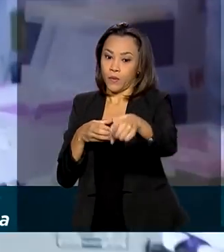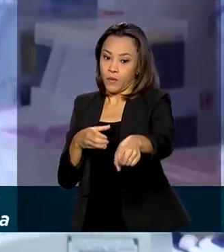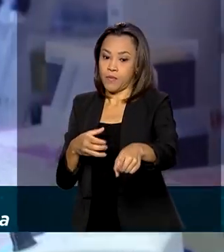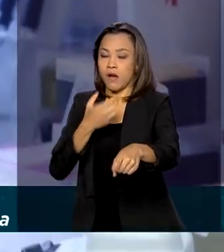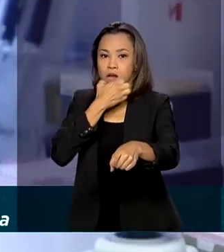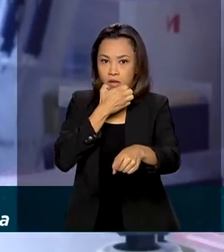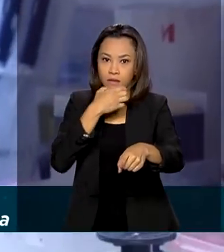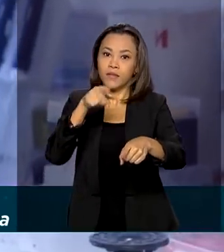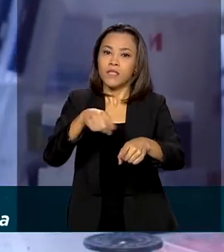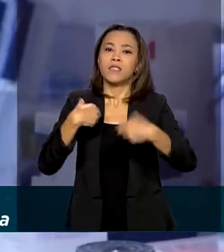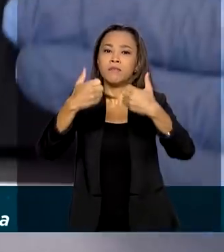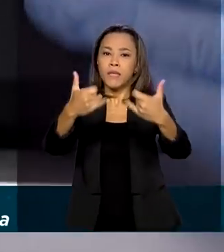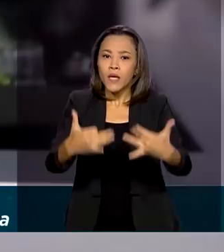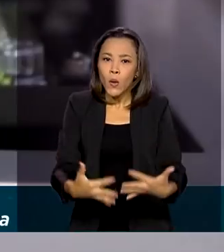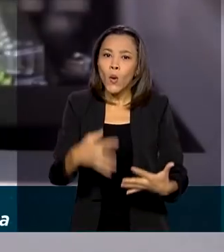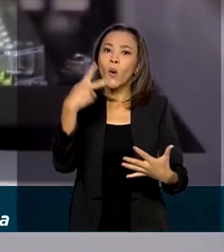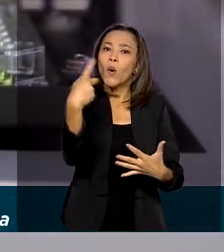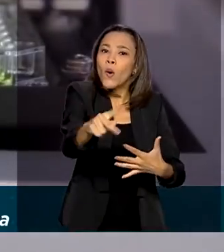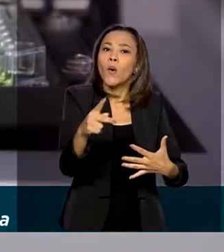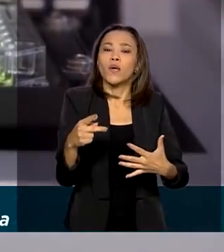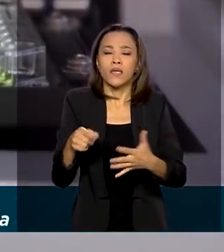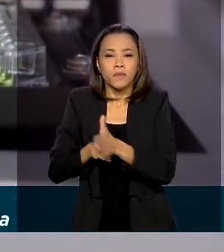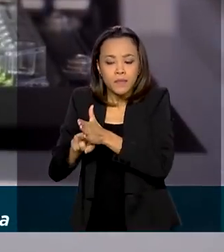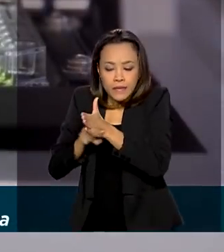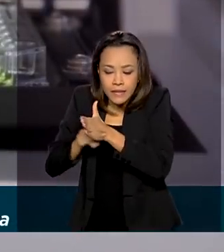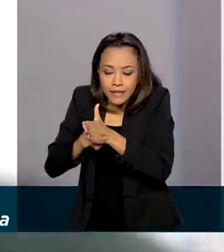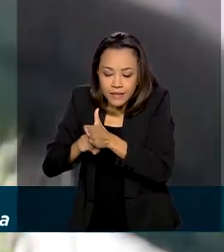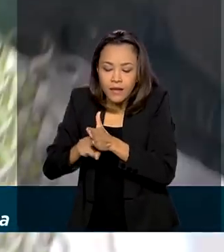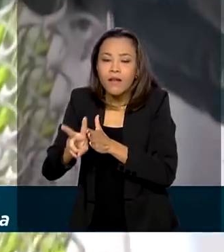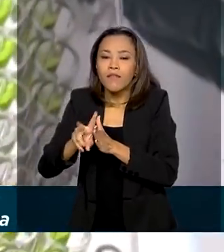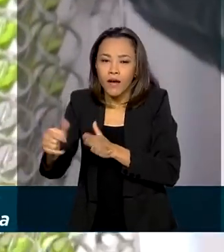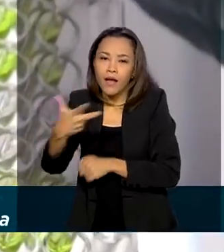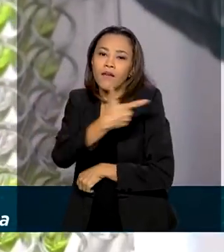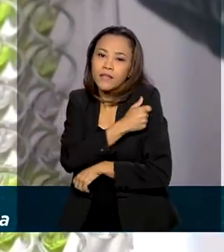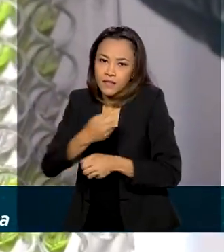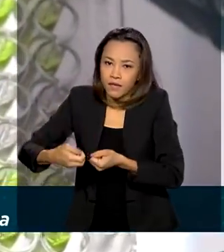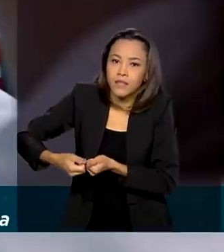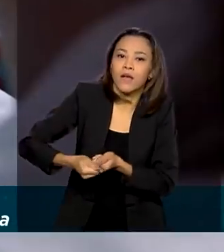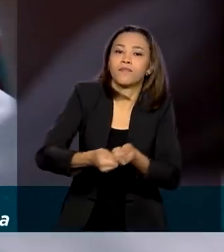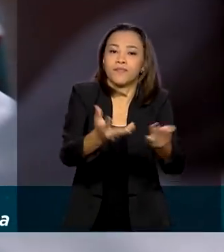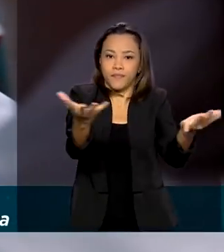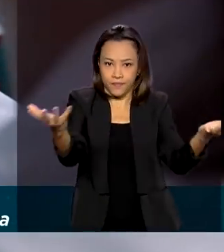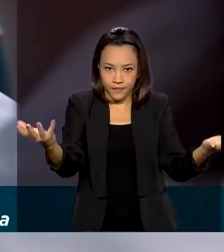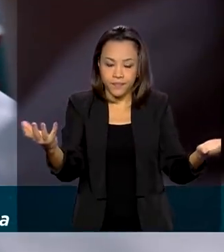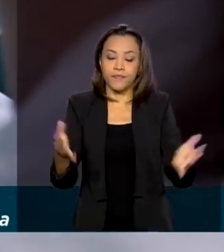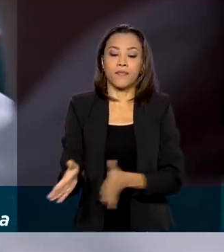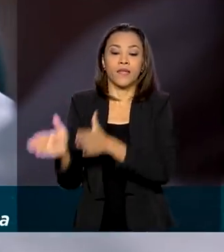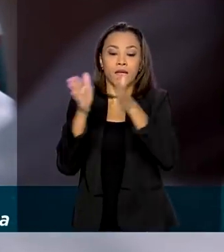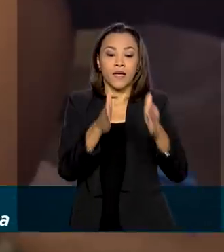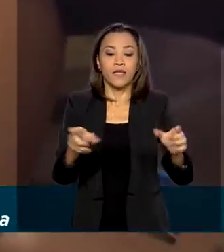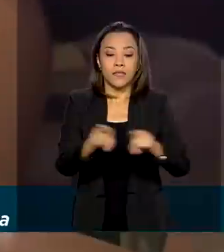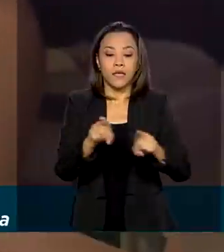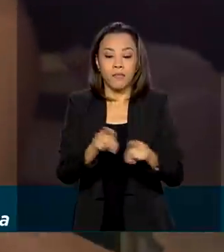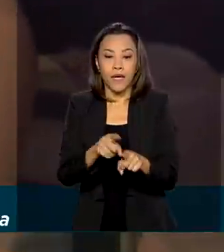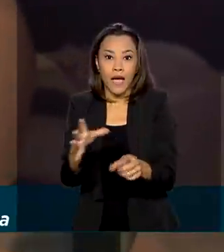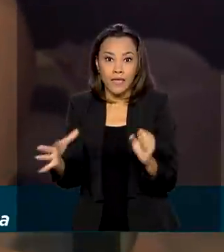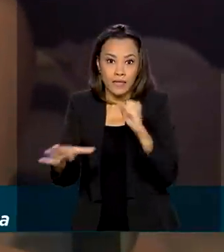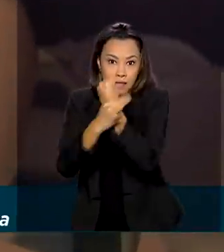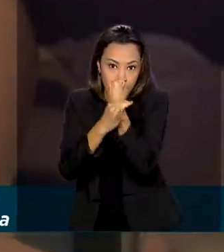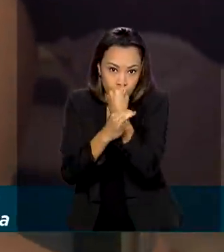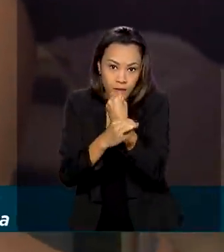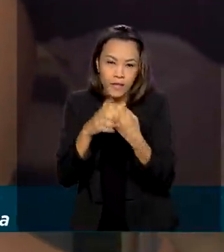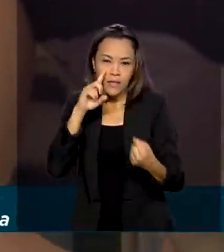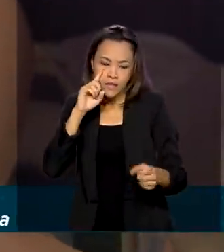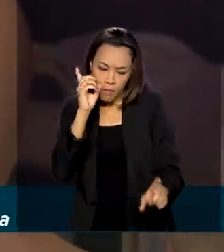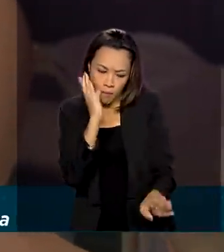breve a vacina produzida pela Universidade de Oxford estará disponível. Além de uma vacina, a garantia de diagnóstico e